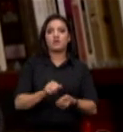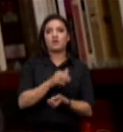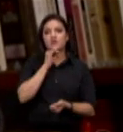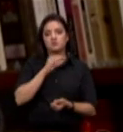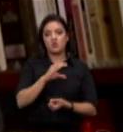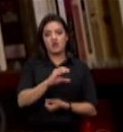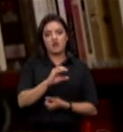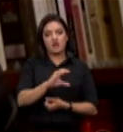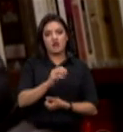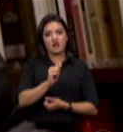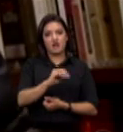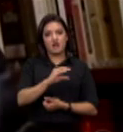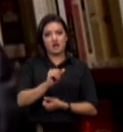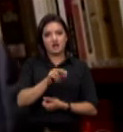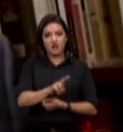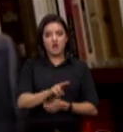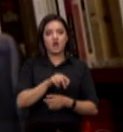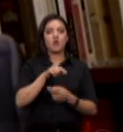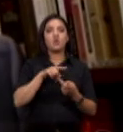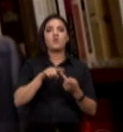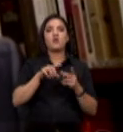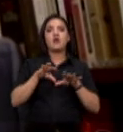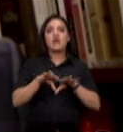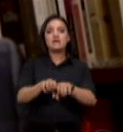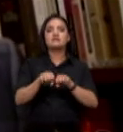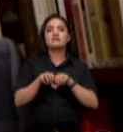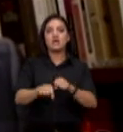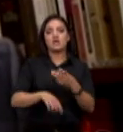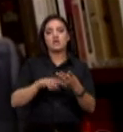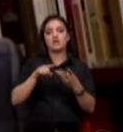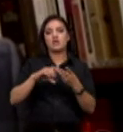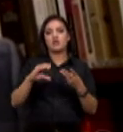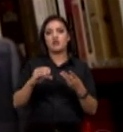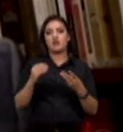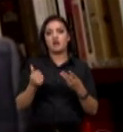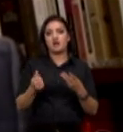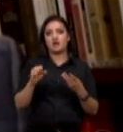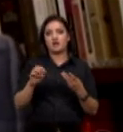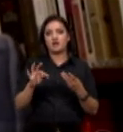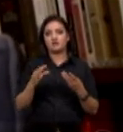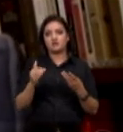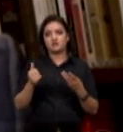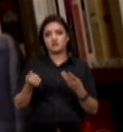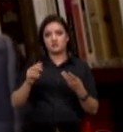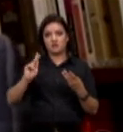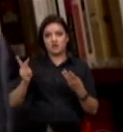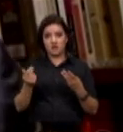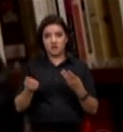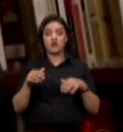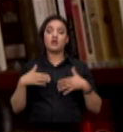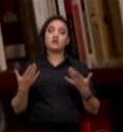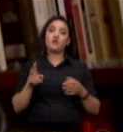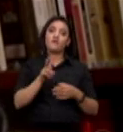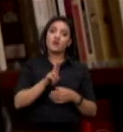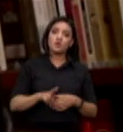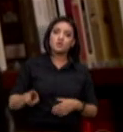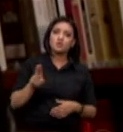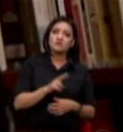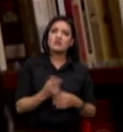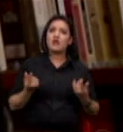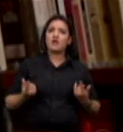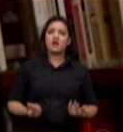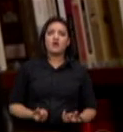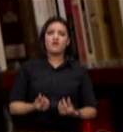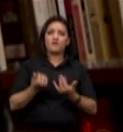açaí e da castanha com esse objetivo nós vamos utilizar linhas de financiamento diferenciadas além de